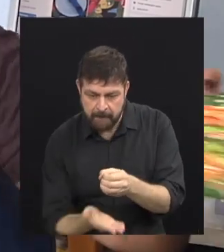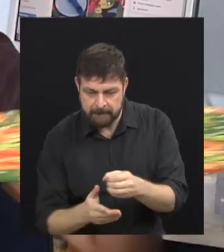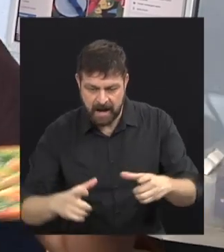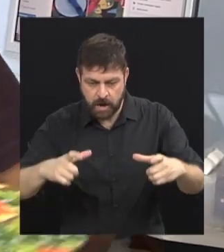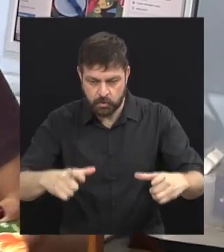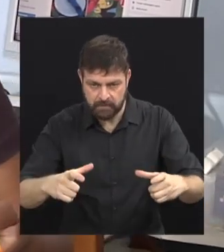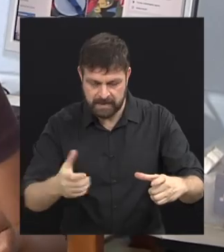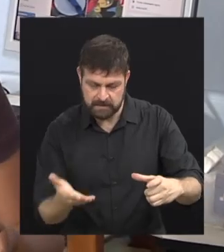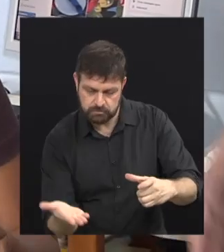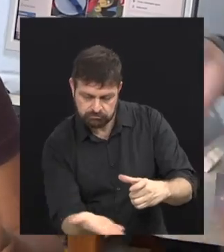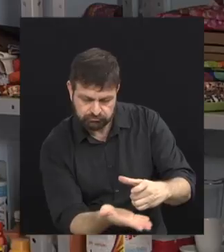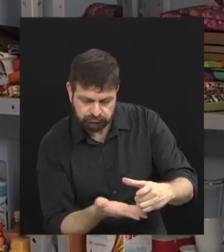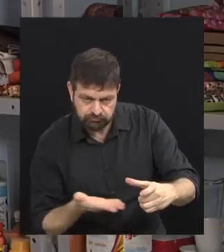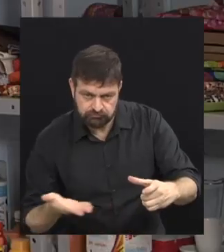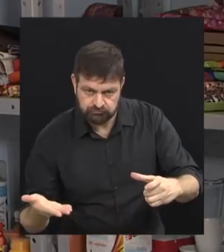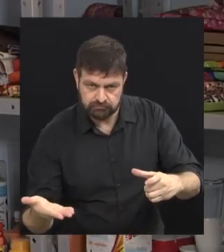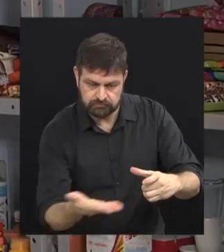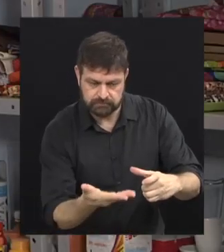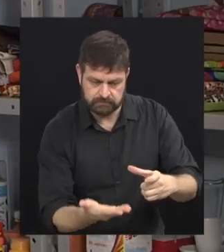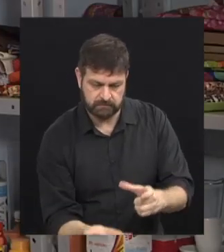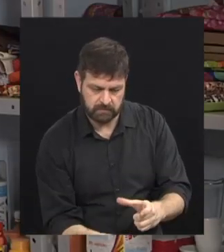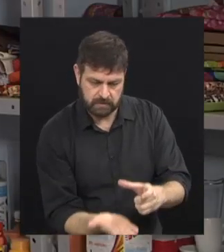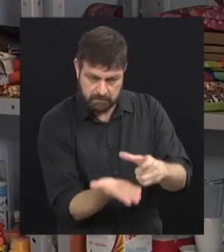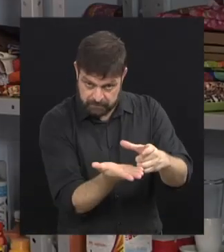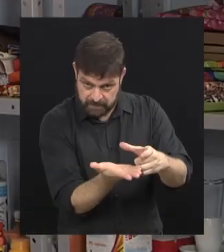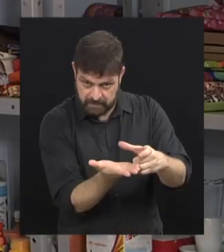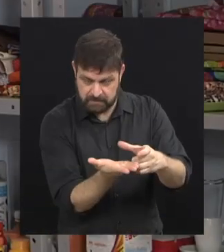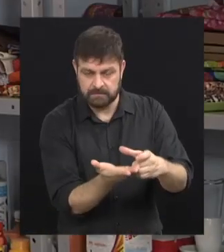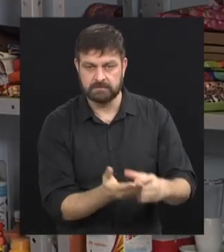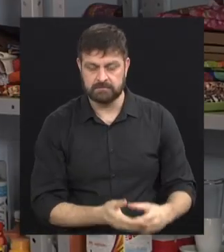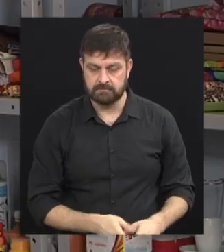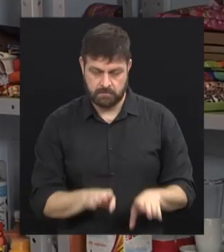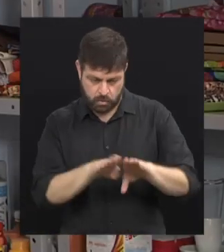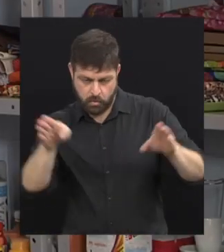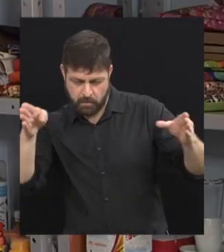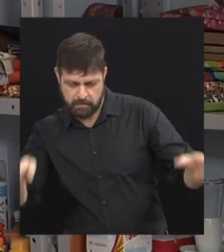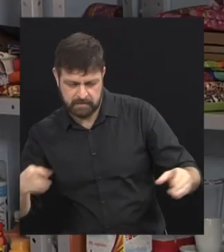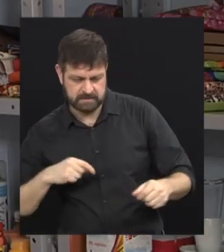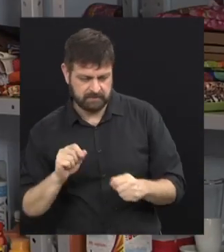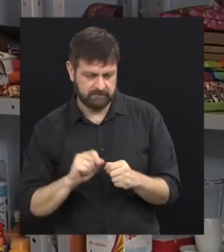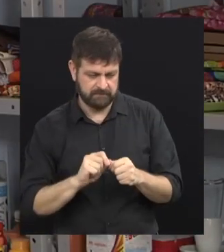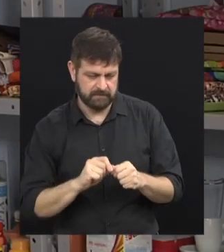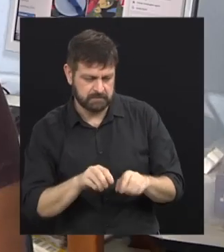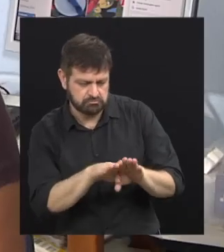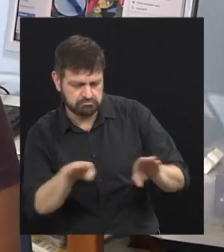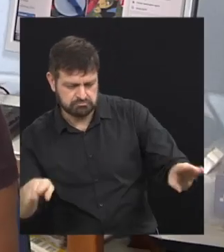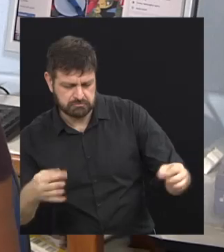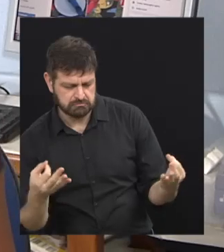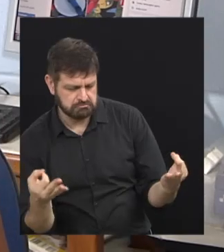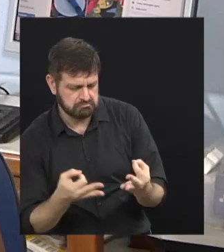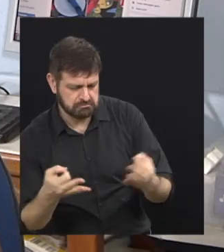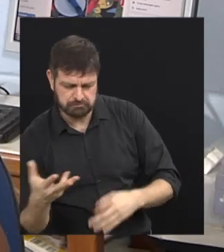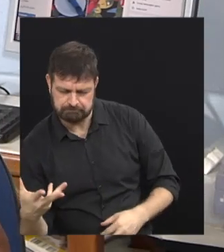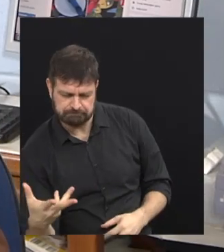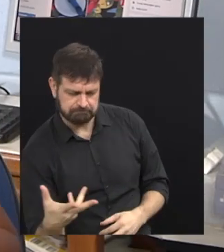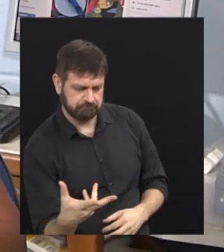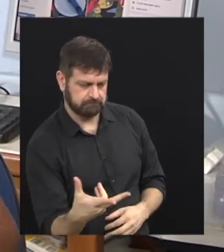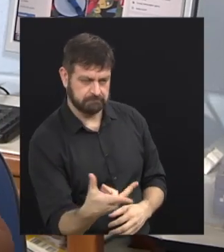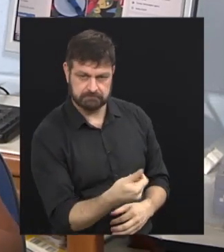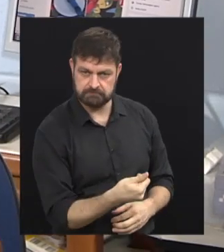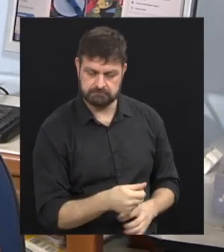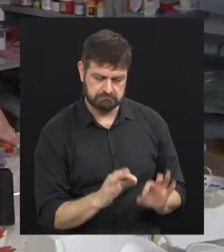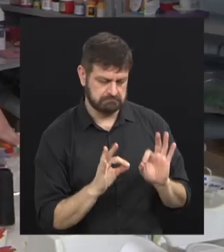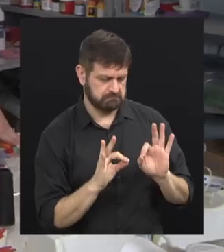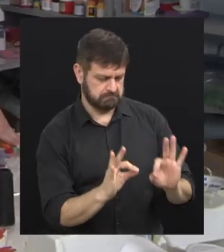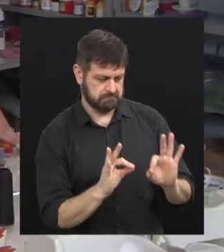bastante, né? embaixo do prato, na mesa, fica embaixo do prato, na mesa, deixa a mesa, assim, assim, requitada, né? Dá